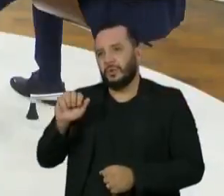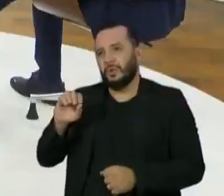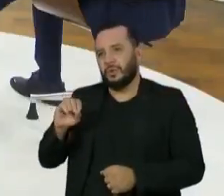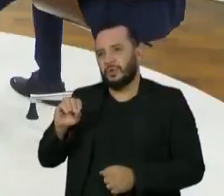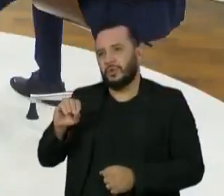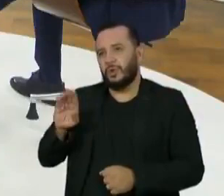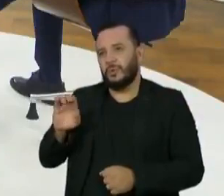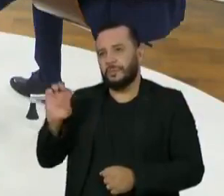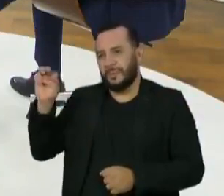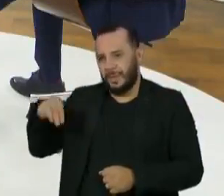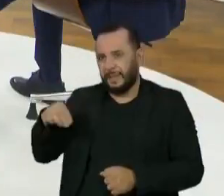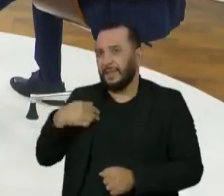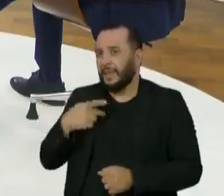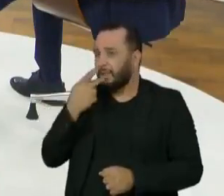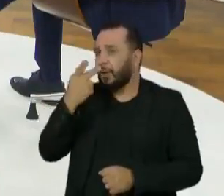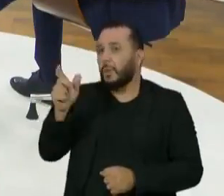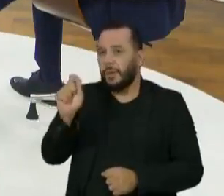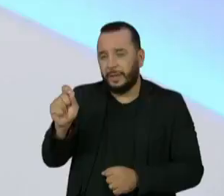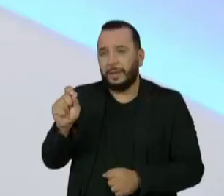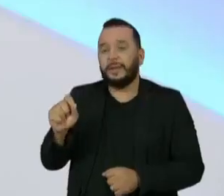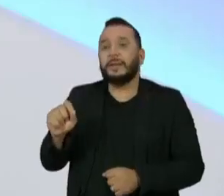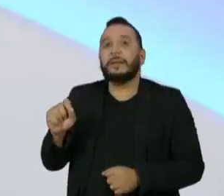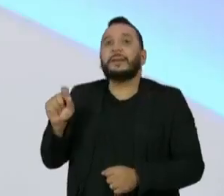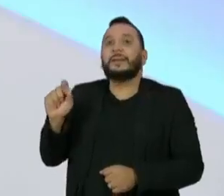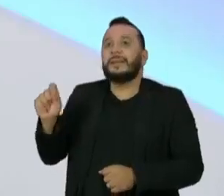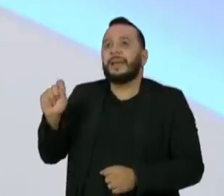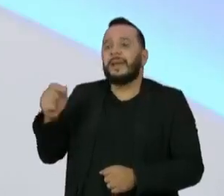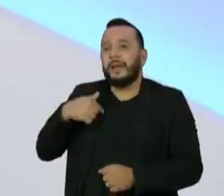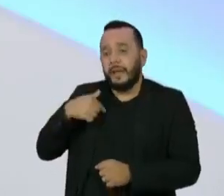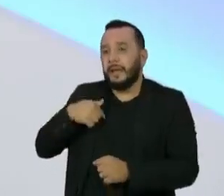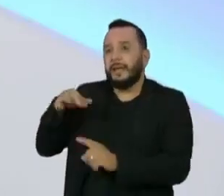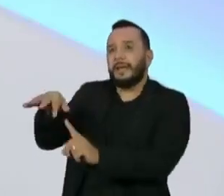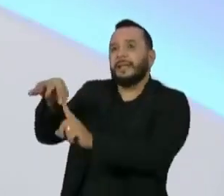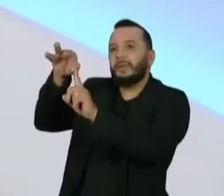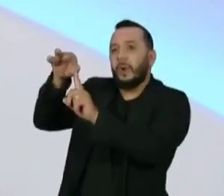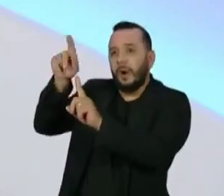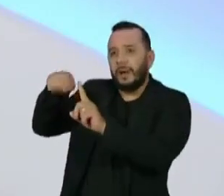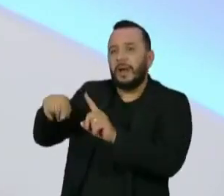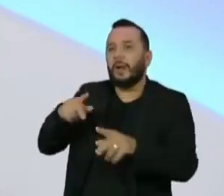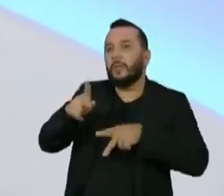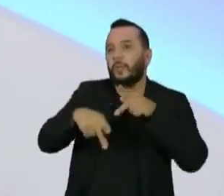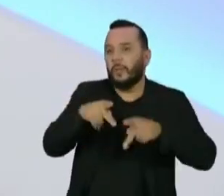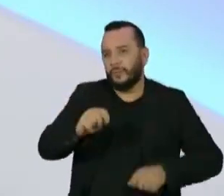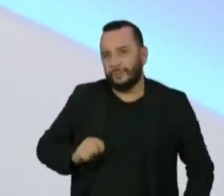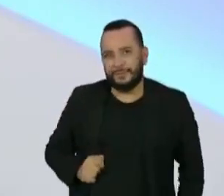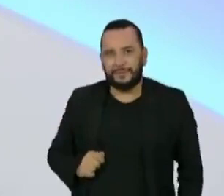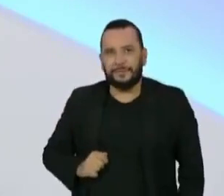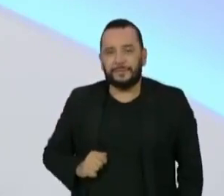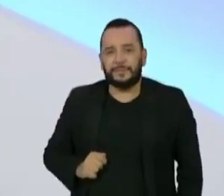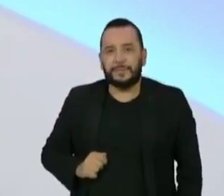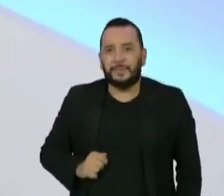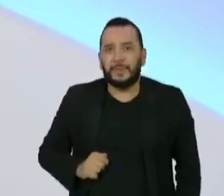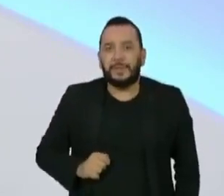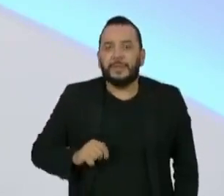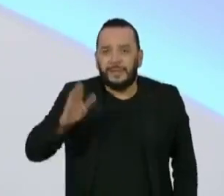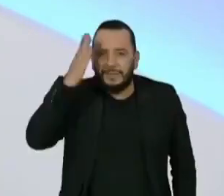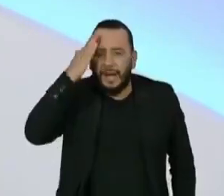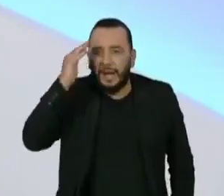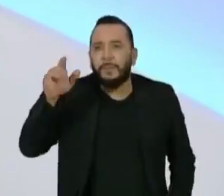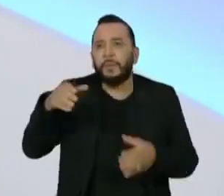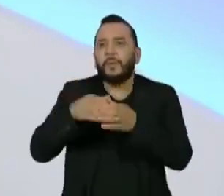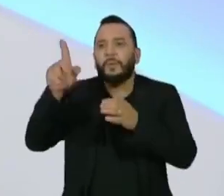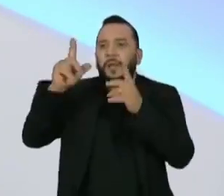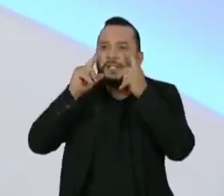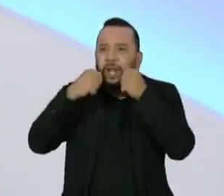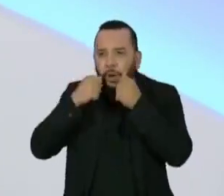fez uma frase muito interessante. No parlamento, quem escolhe o seu interlocutor não é você, é o eleitor. Então, foi o eleitor da Lagoas que colocou o